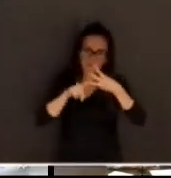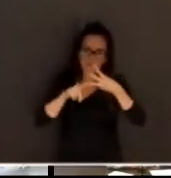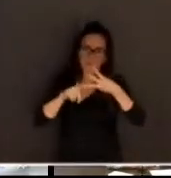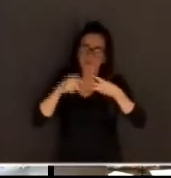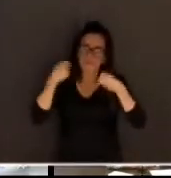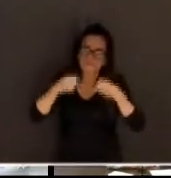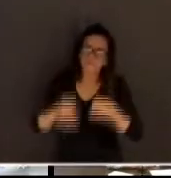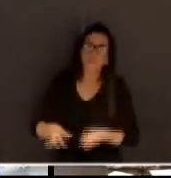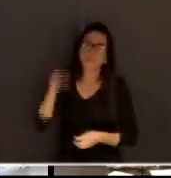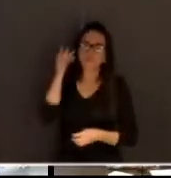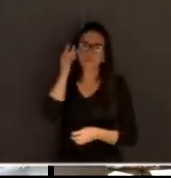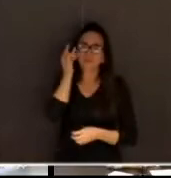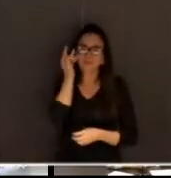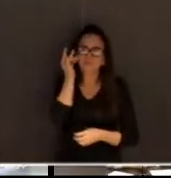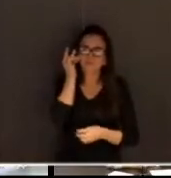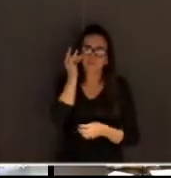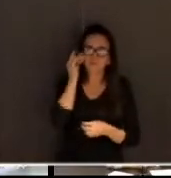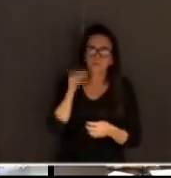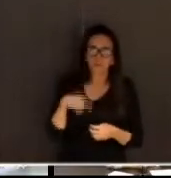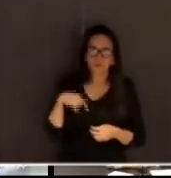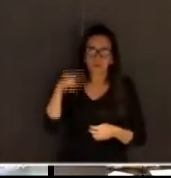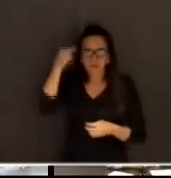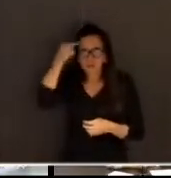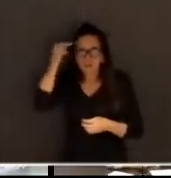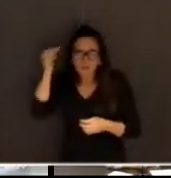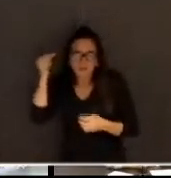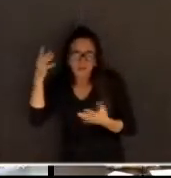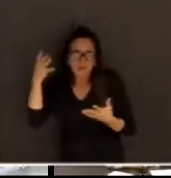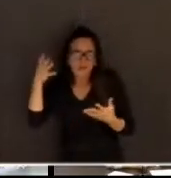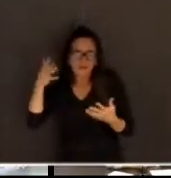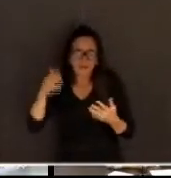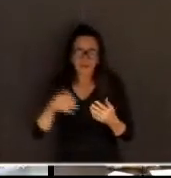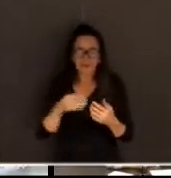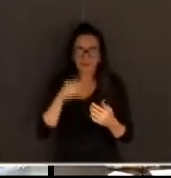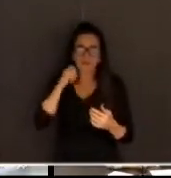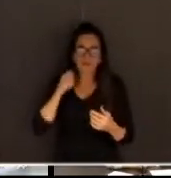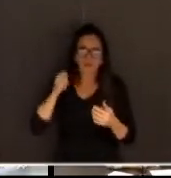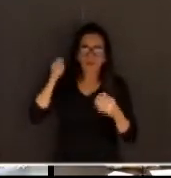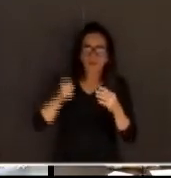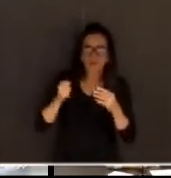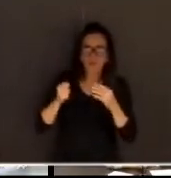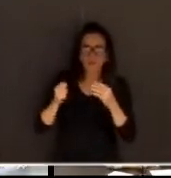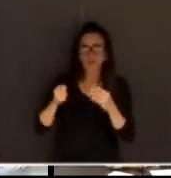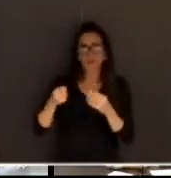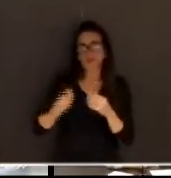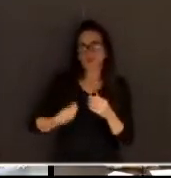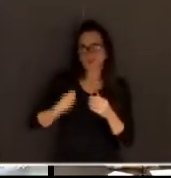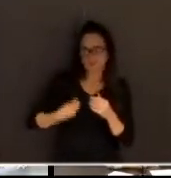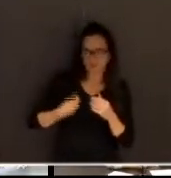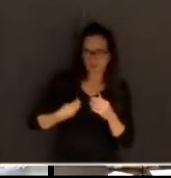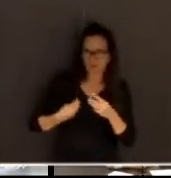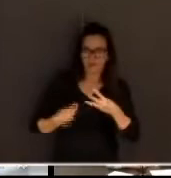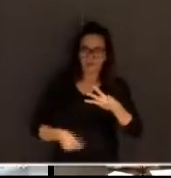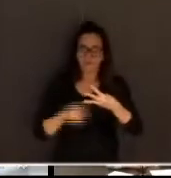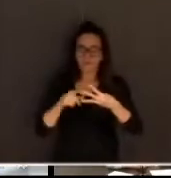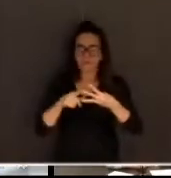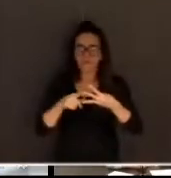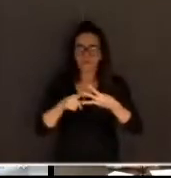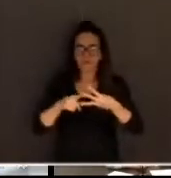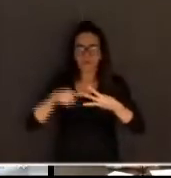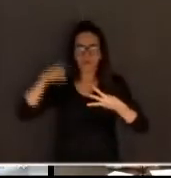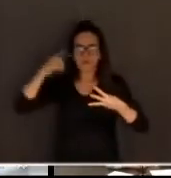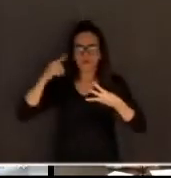imagina o promotor em casa, o jurado foi, o advogado foi, o juiz foi, e você ficou em casa.